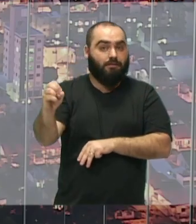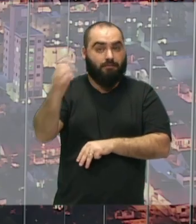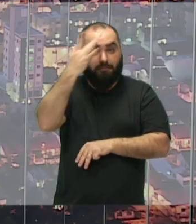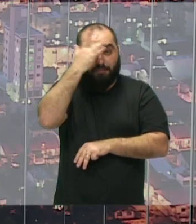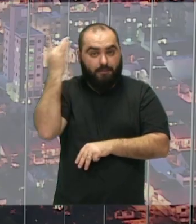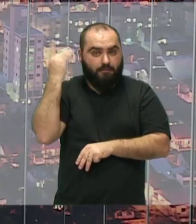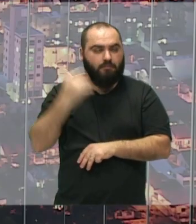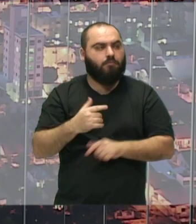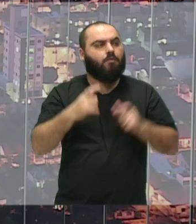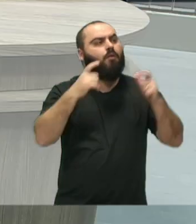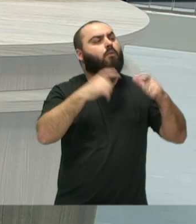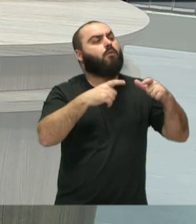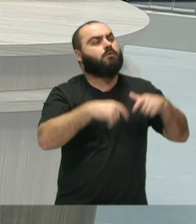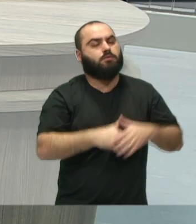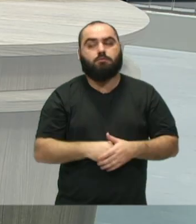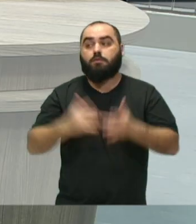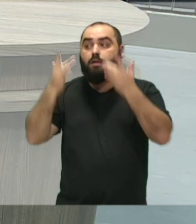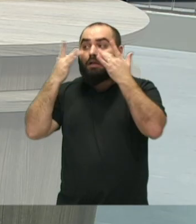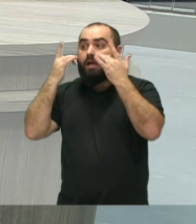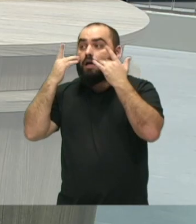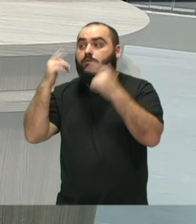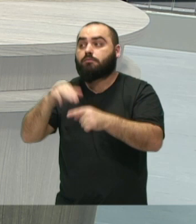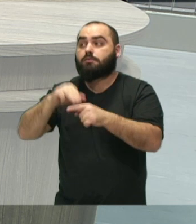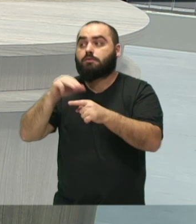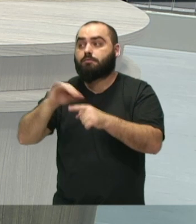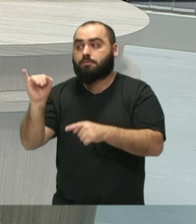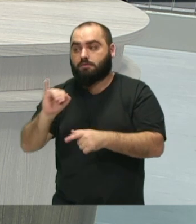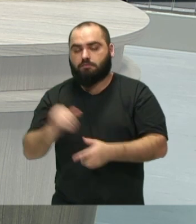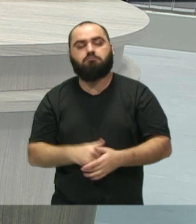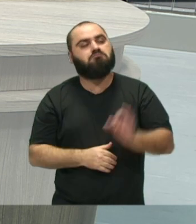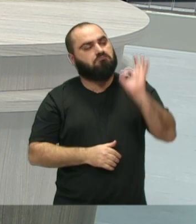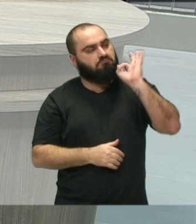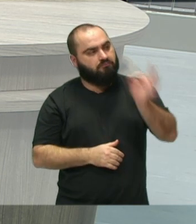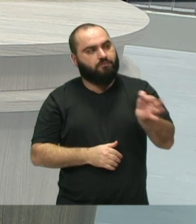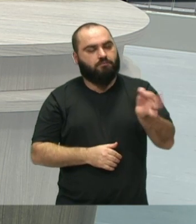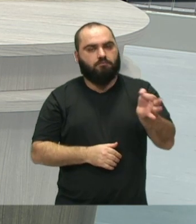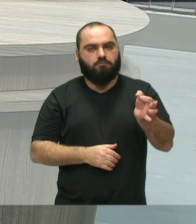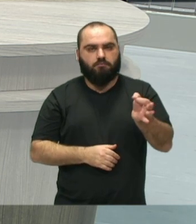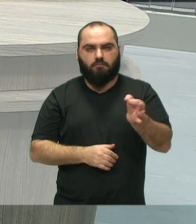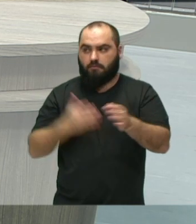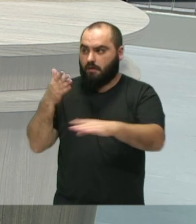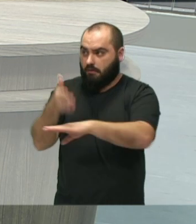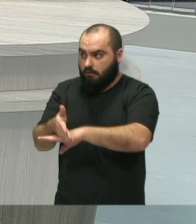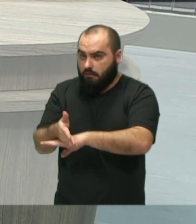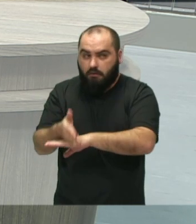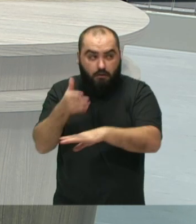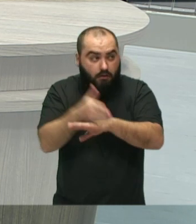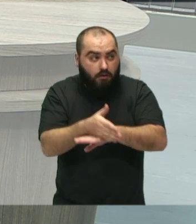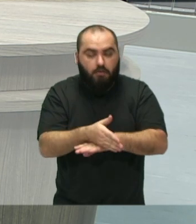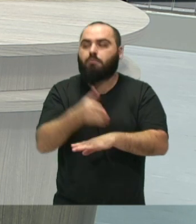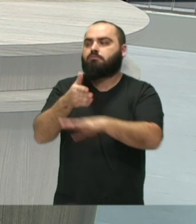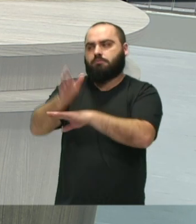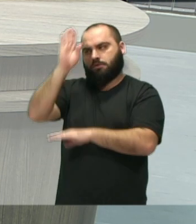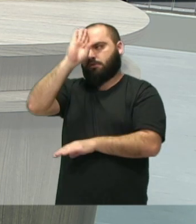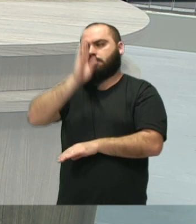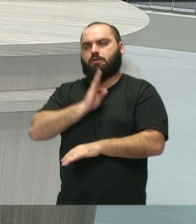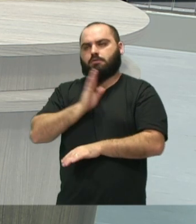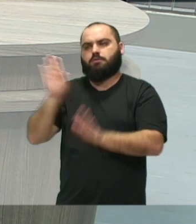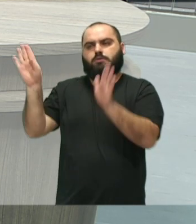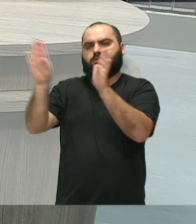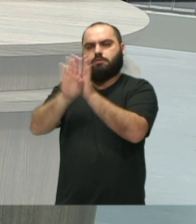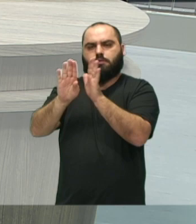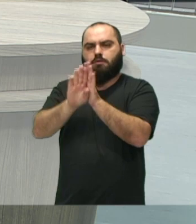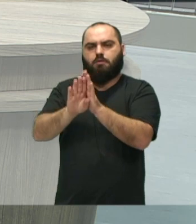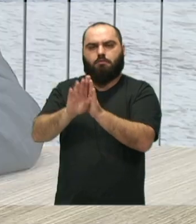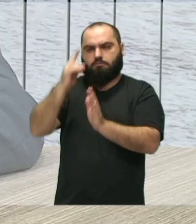local... Vai ser no Teatro Municipal de Itajaí. Teatro Municipal de Itajaí. A entrada... A entrada é gratuita, é só chegar lá uns 30